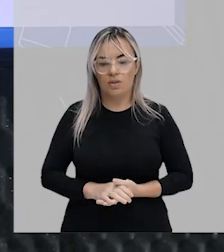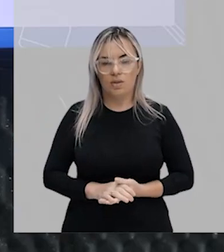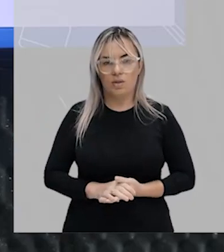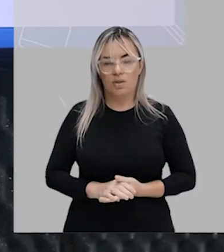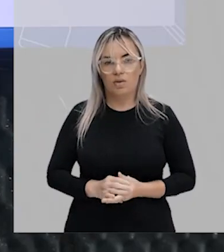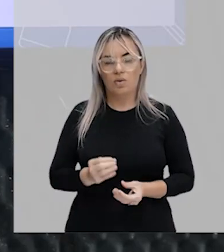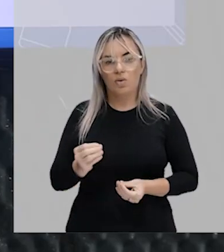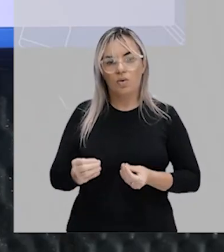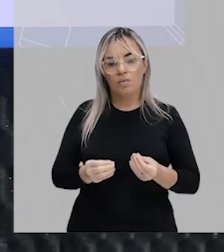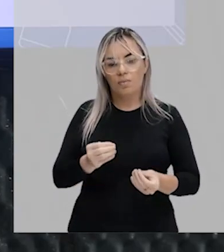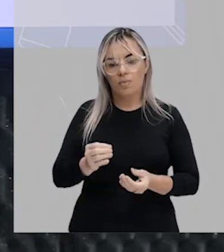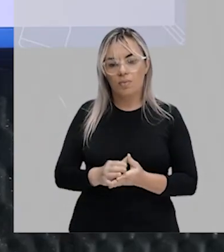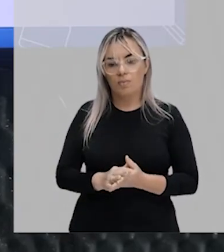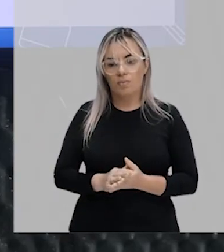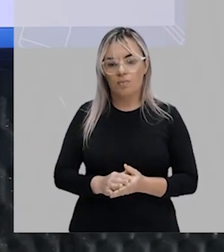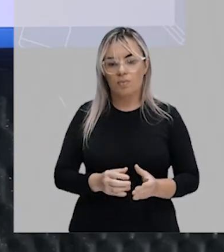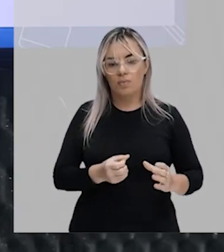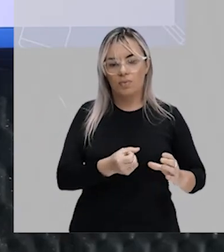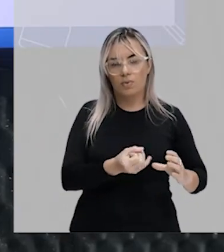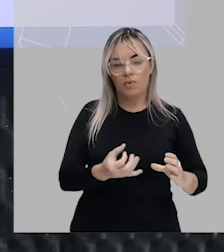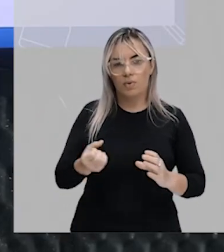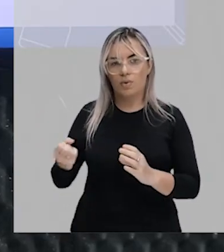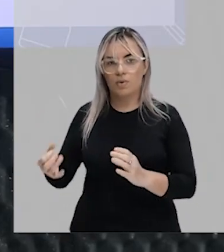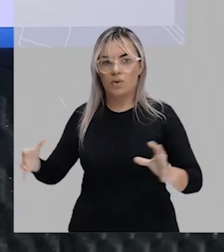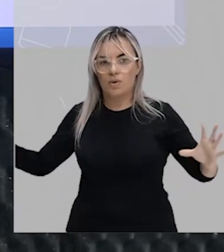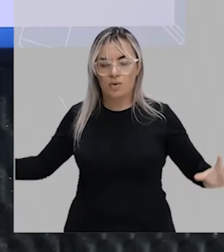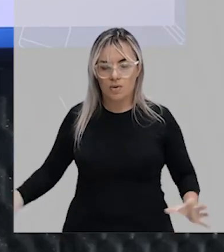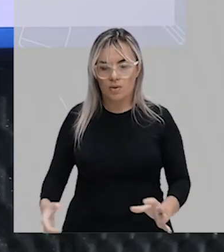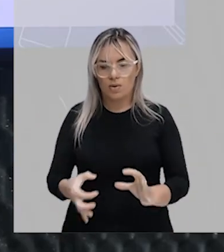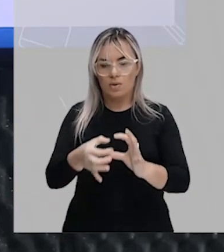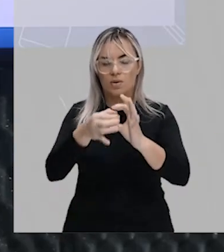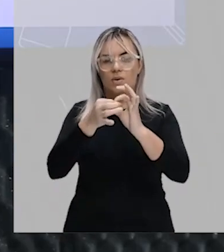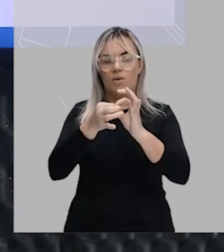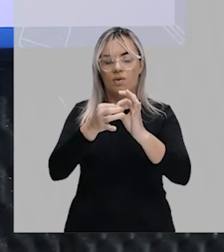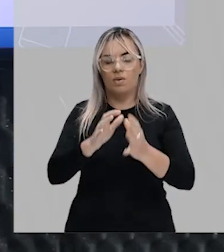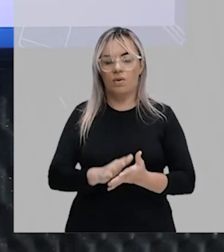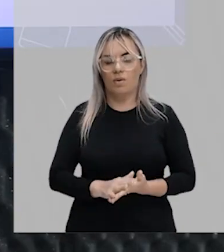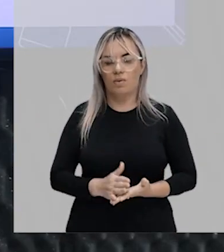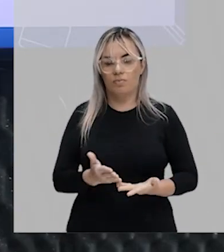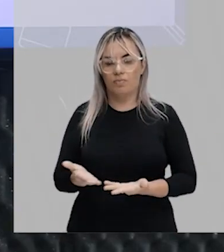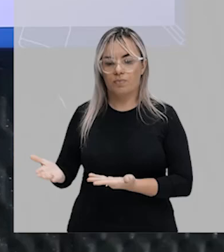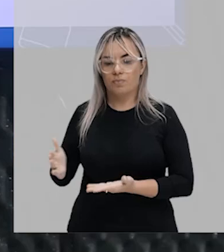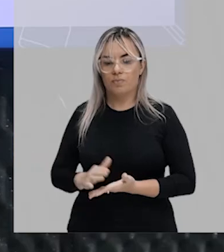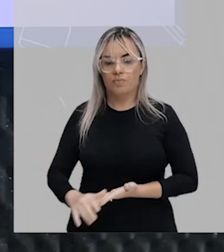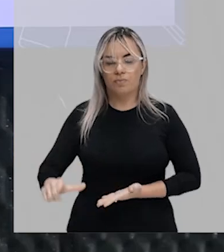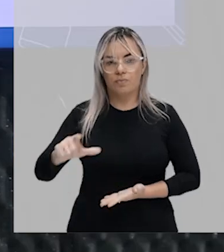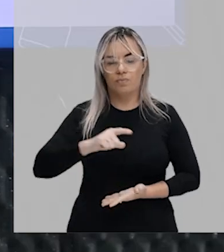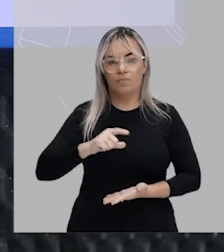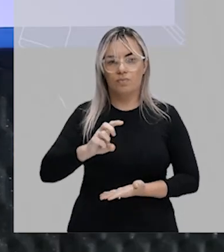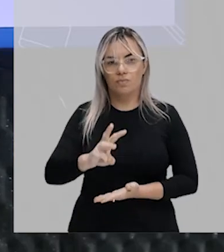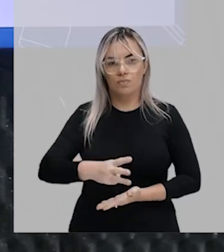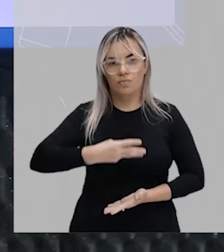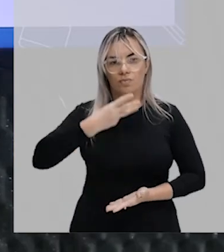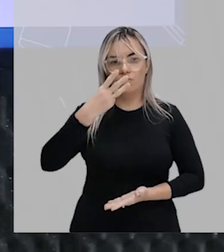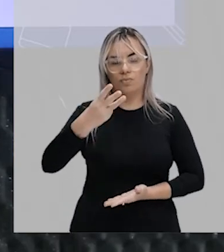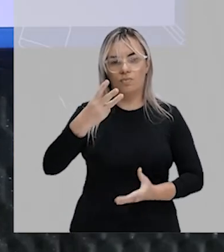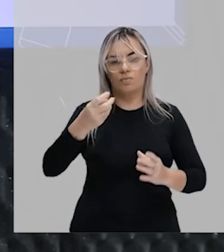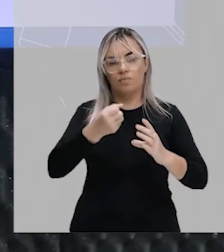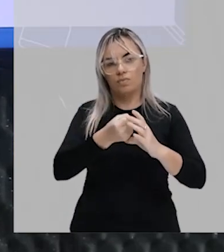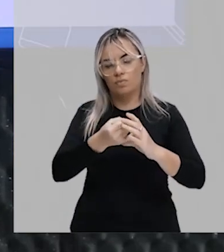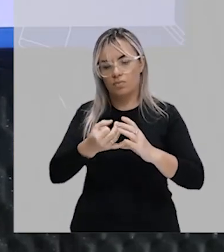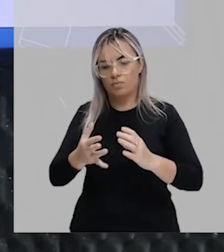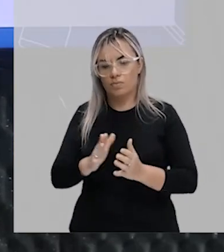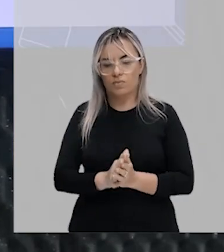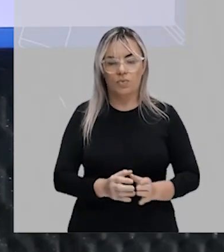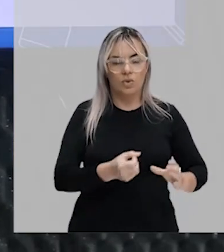formado pela interseção dos conjuntos A e B. Então, veja, aqui eu tenho três conjuntos. O